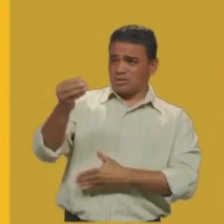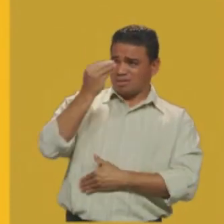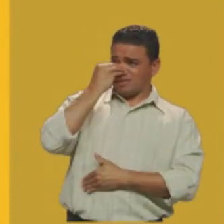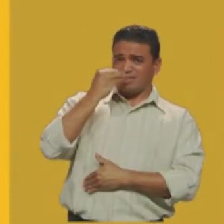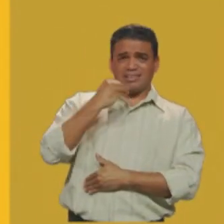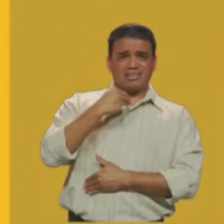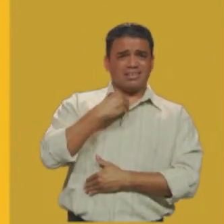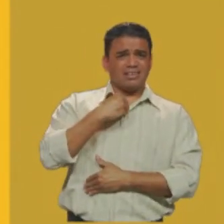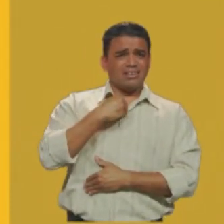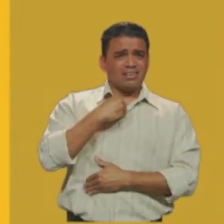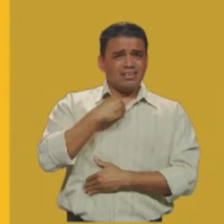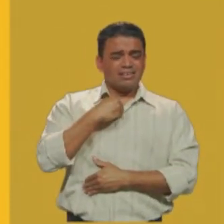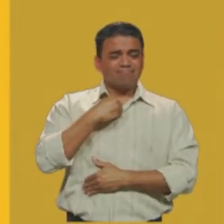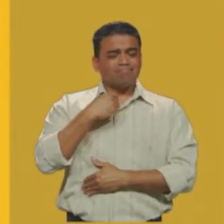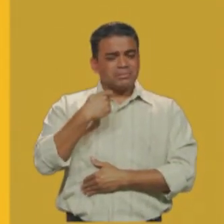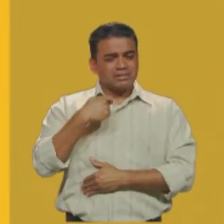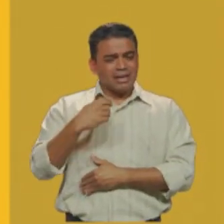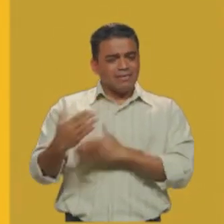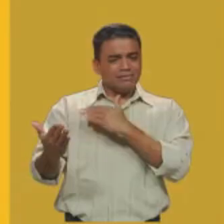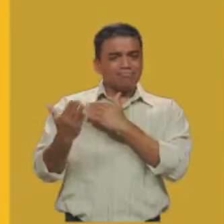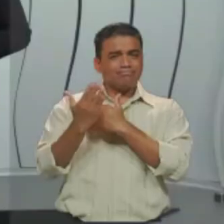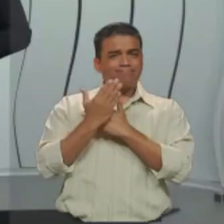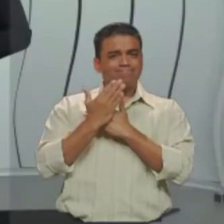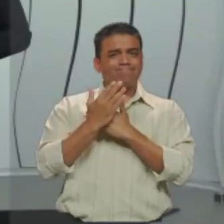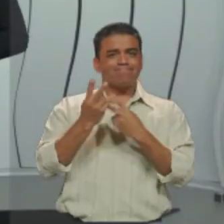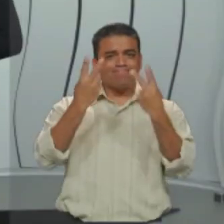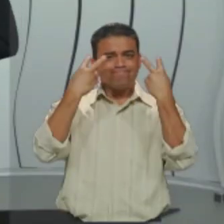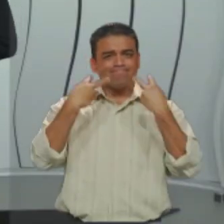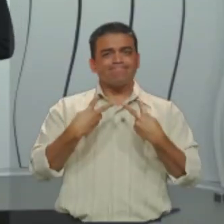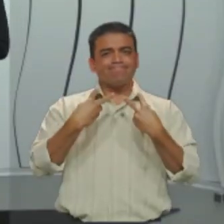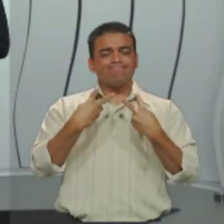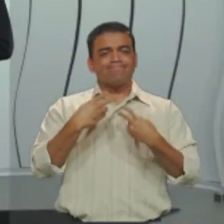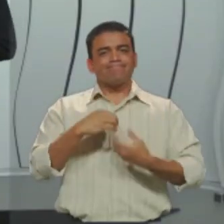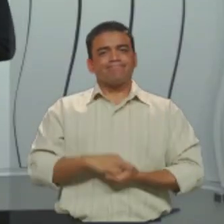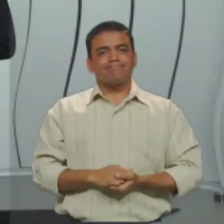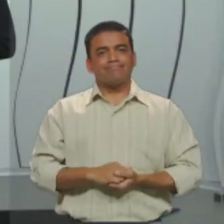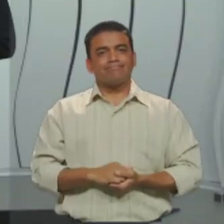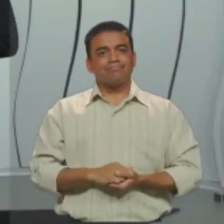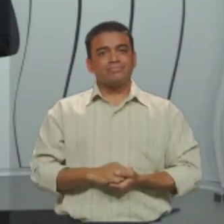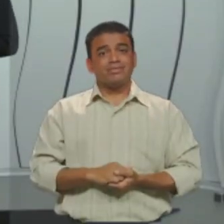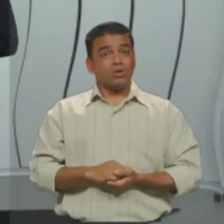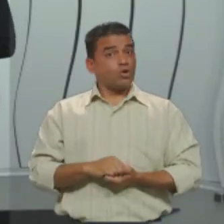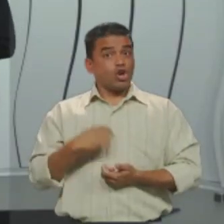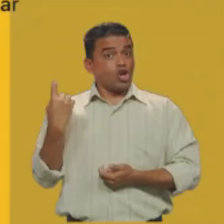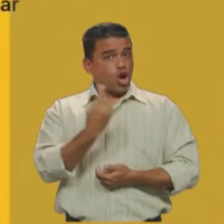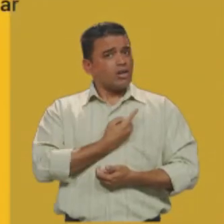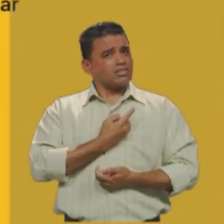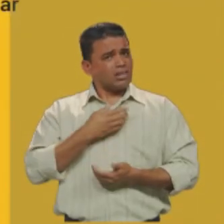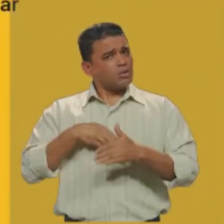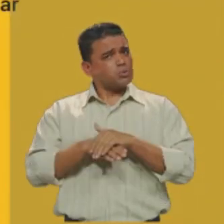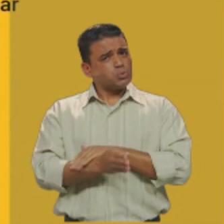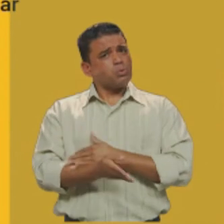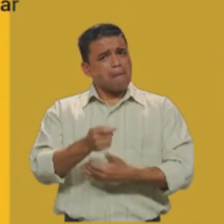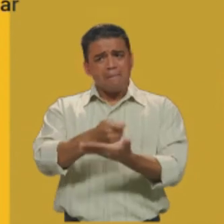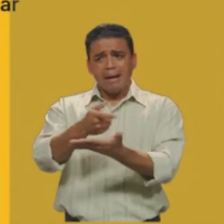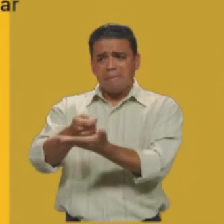precisava tanto ser visto. A gente se acostuma a pagar por tudo o que